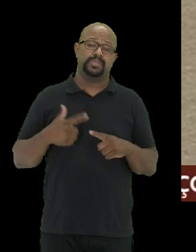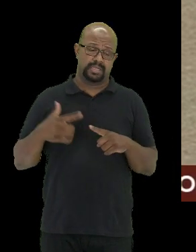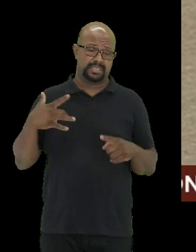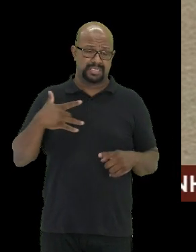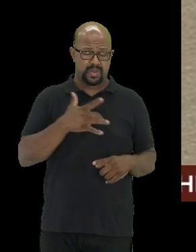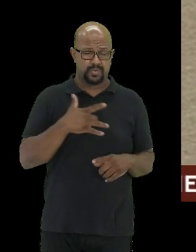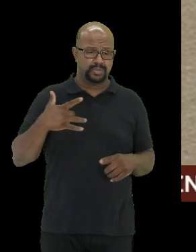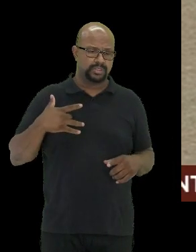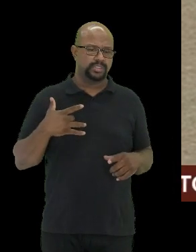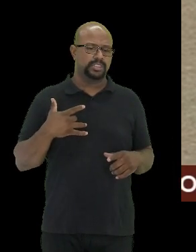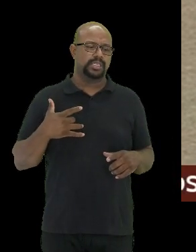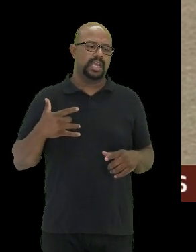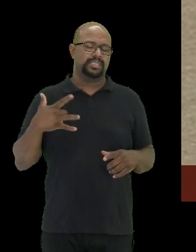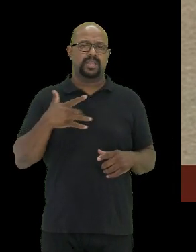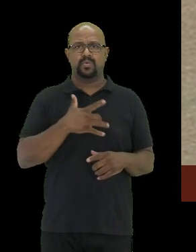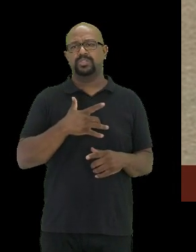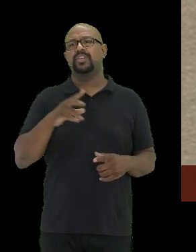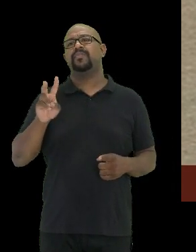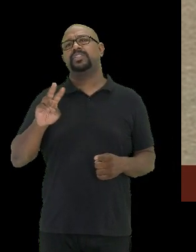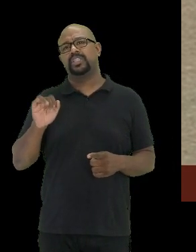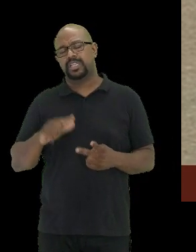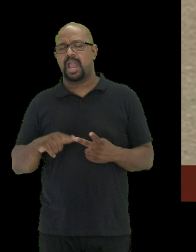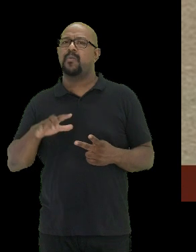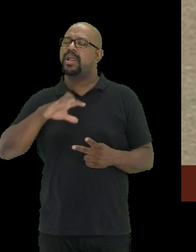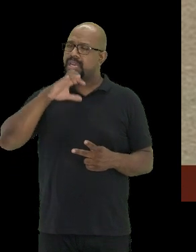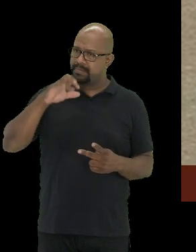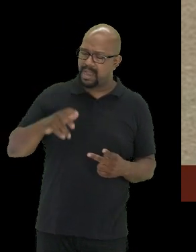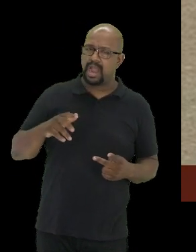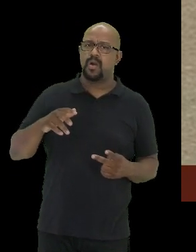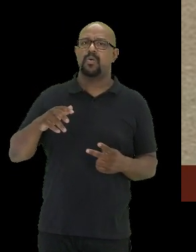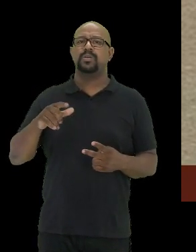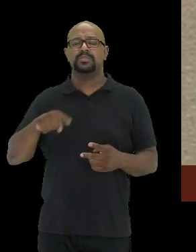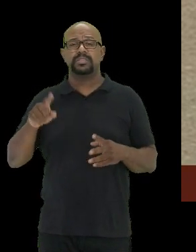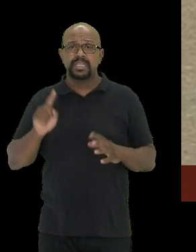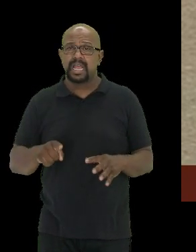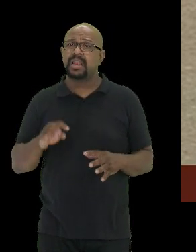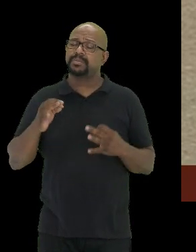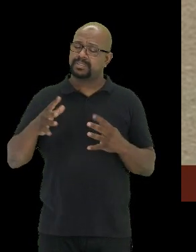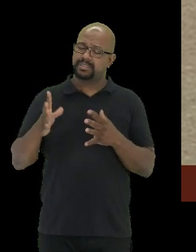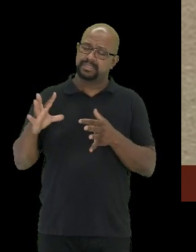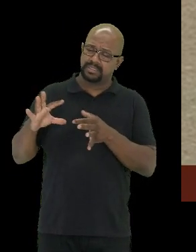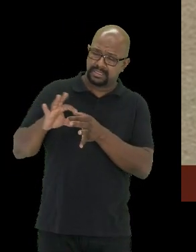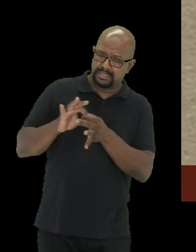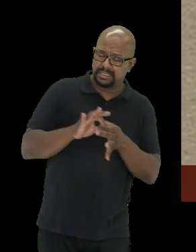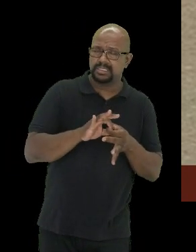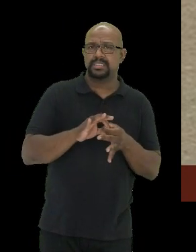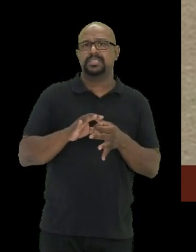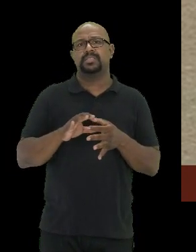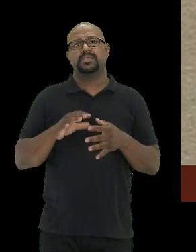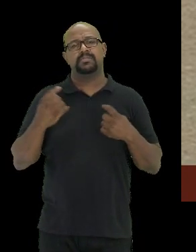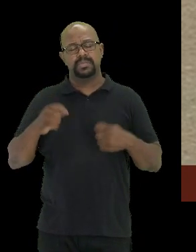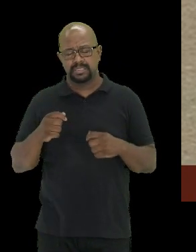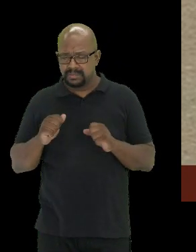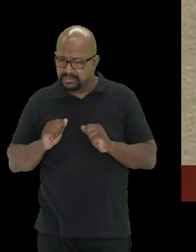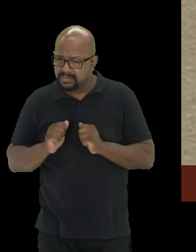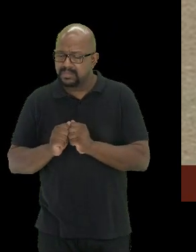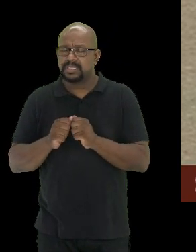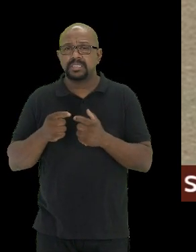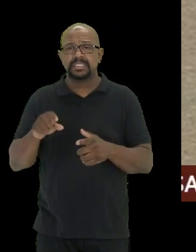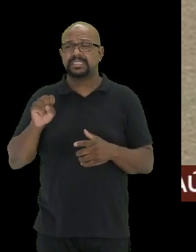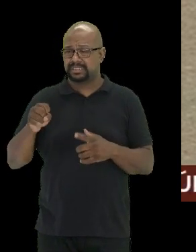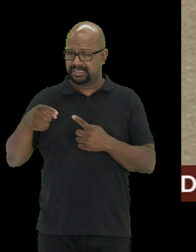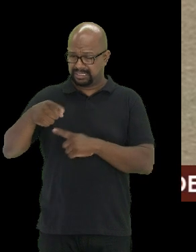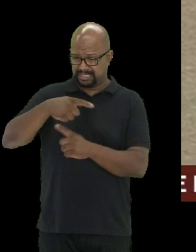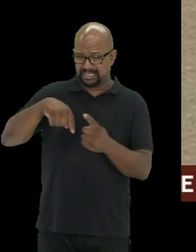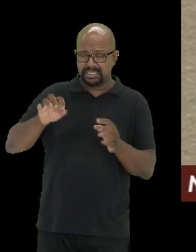humana, saúde vegetal e a saúde animal elas nunca vão estar trabalhando de forma indepenente. Sem entender elas